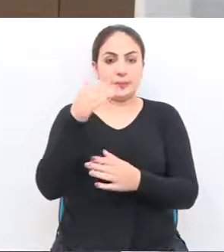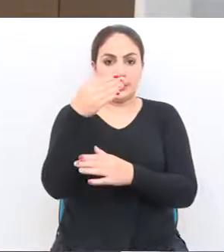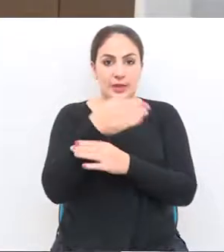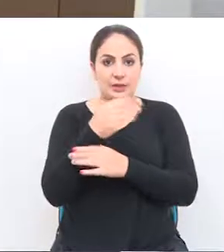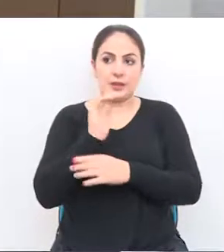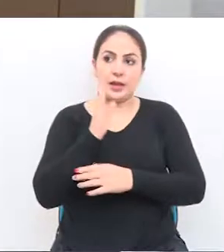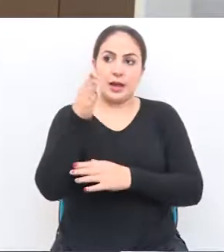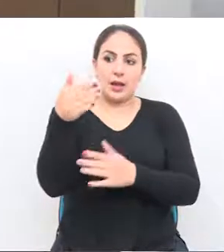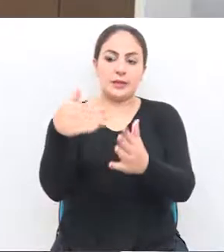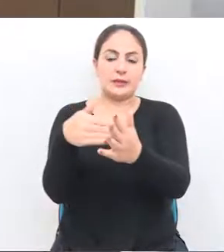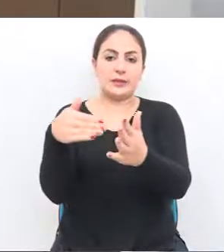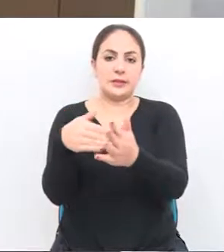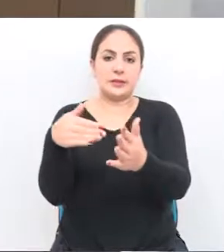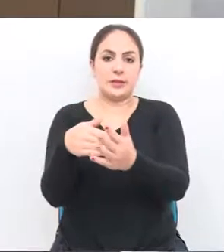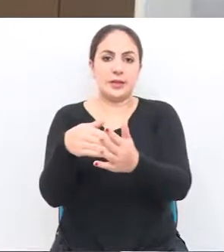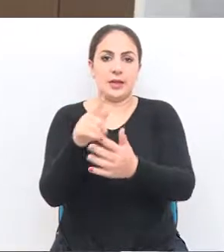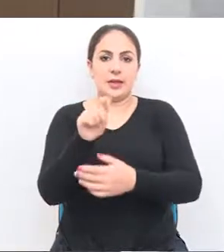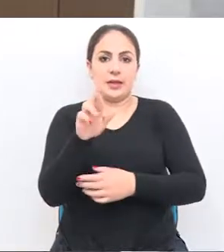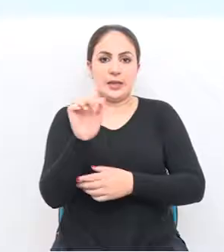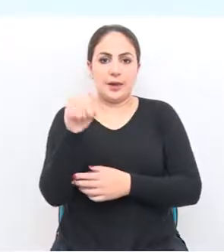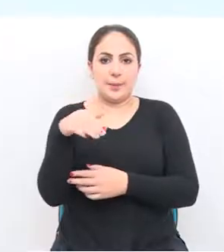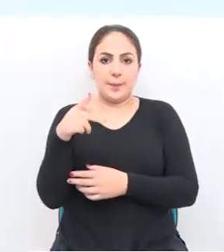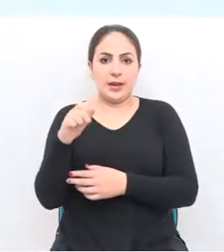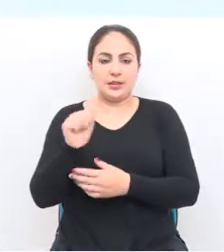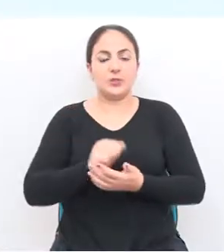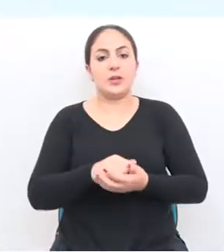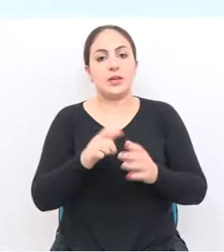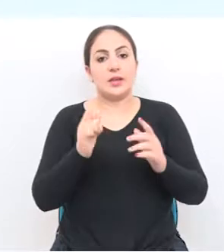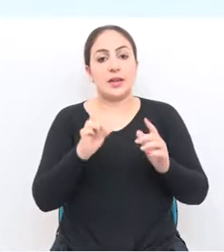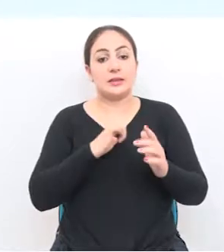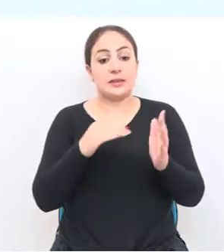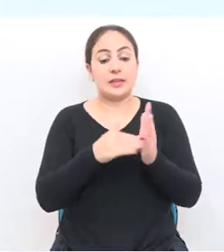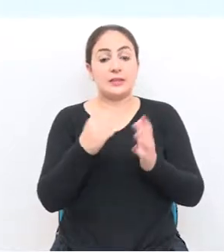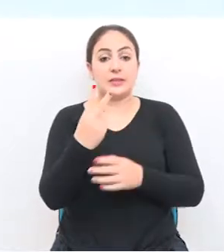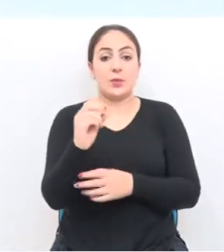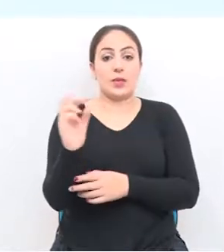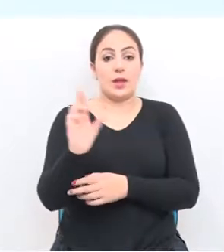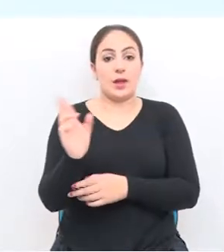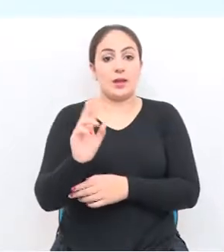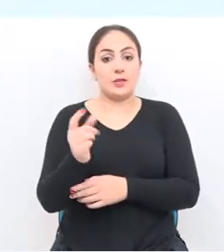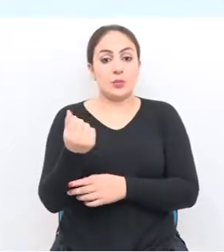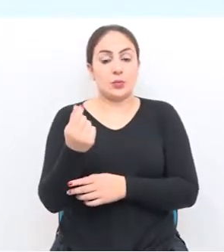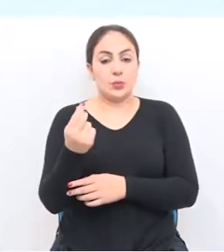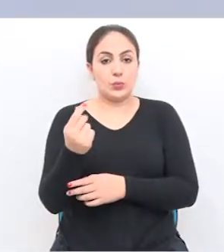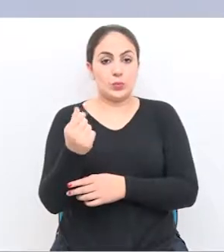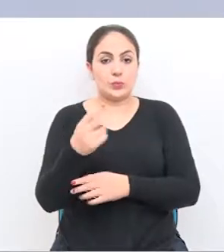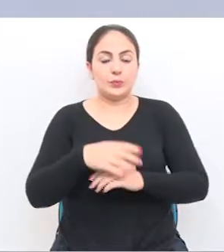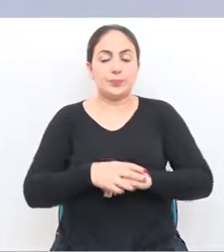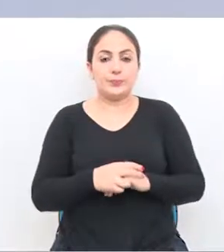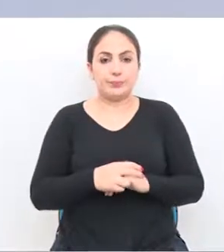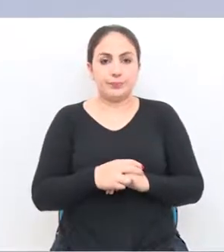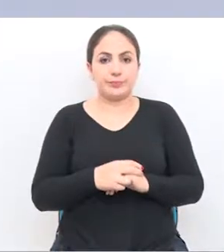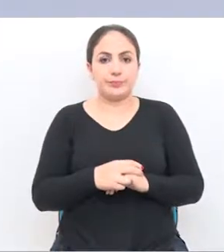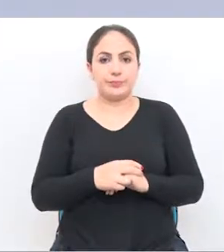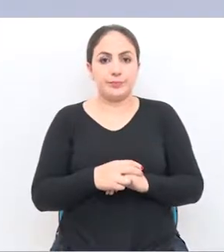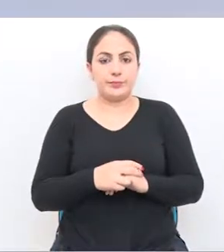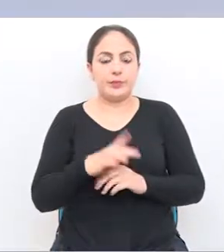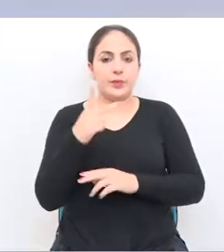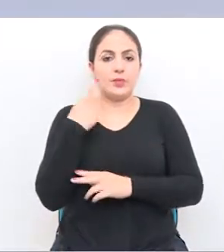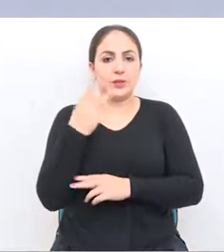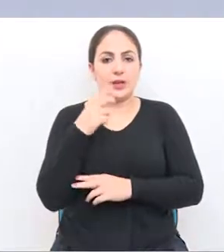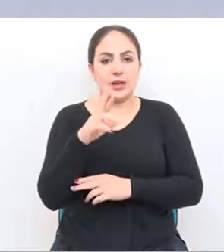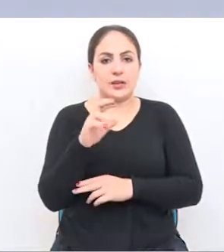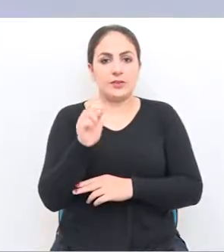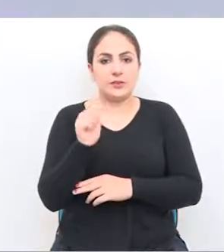apresentada pela Associação de Taxistas e define em 50 reais o custo da corrida. Rafael Colucci